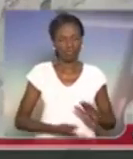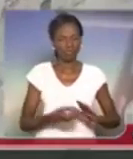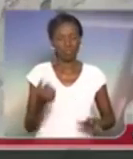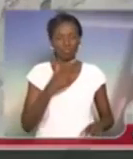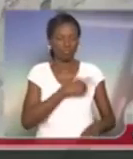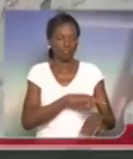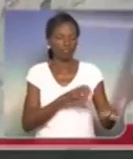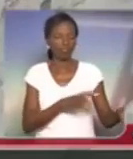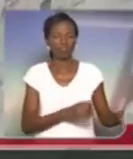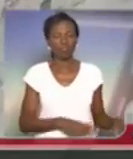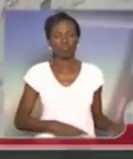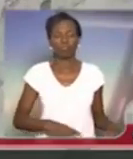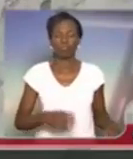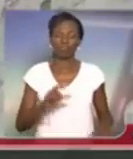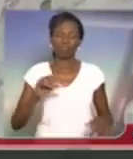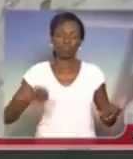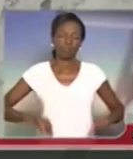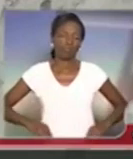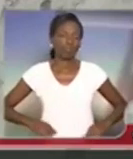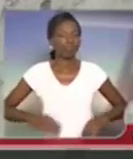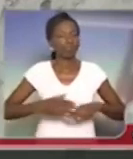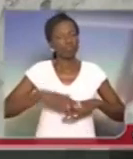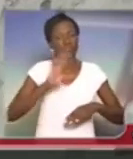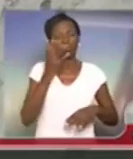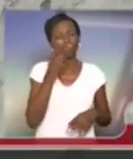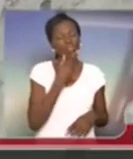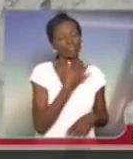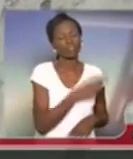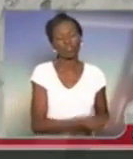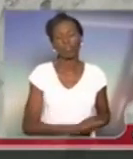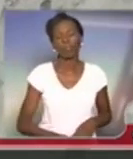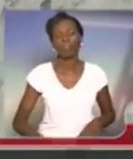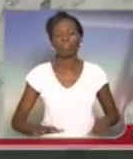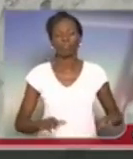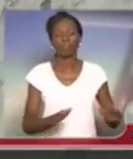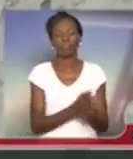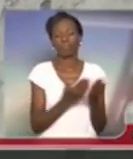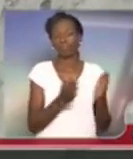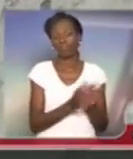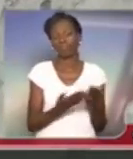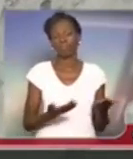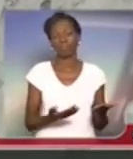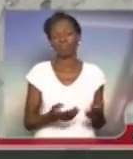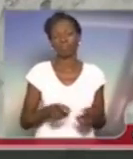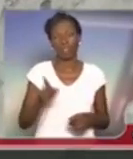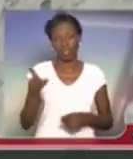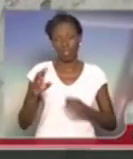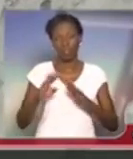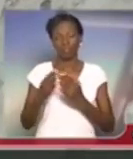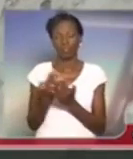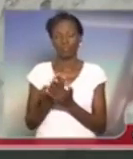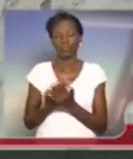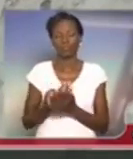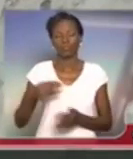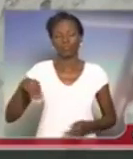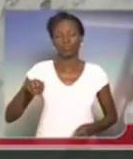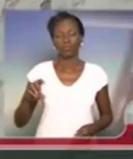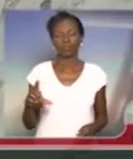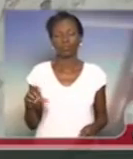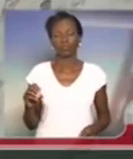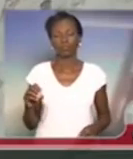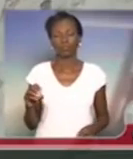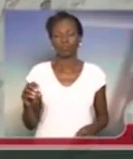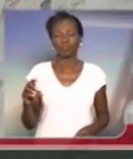e mais vulneráveis da nossa sociedade. E essa escola, a escola Mary Moraes, é uma escola, como eu disse, da